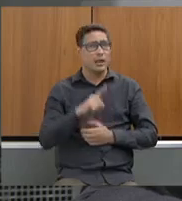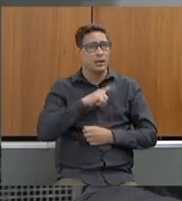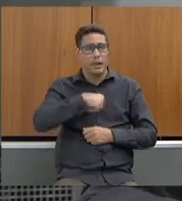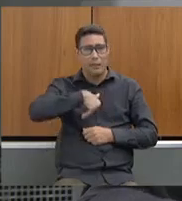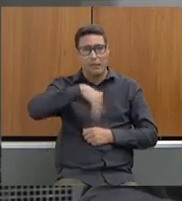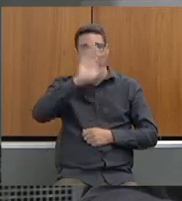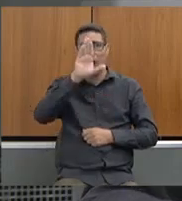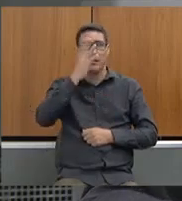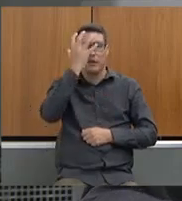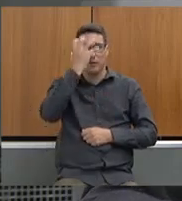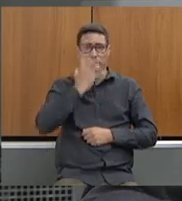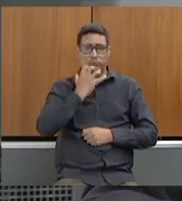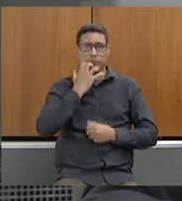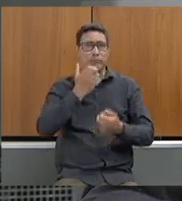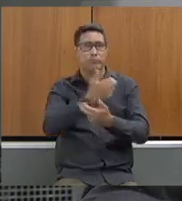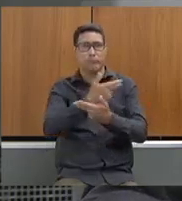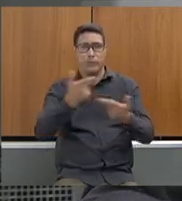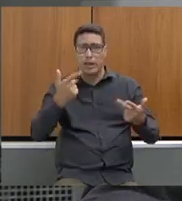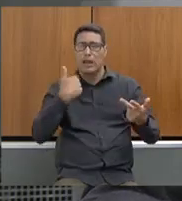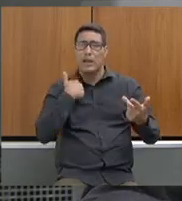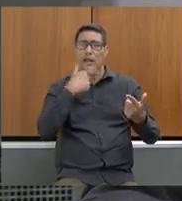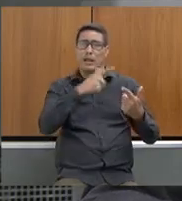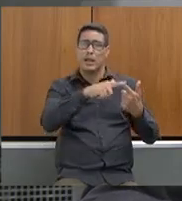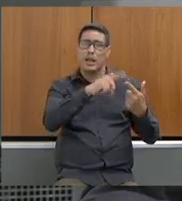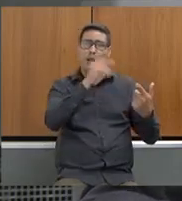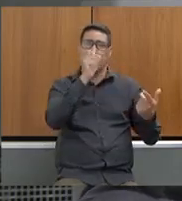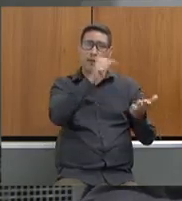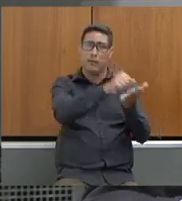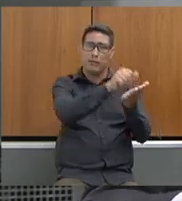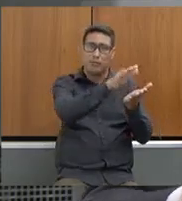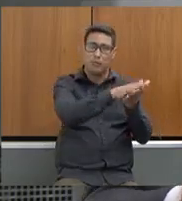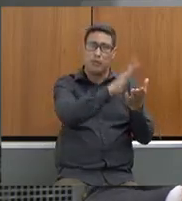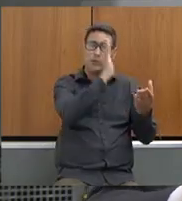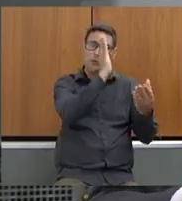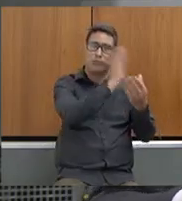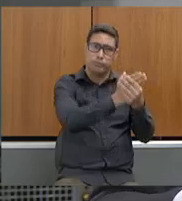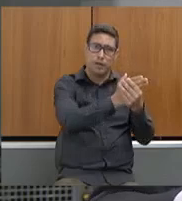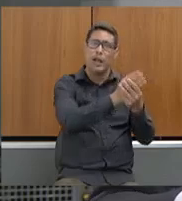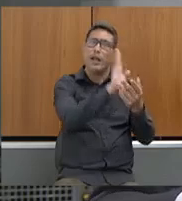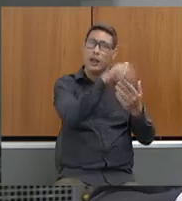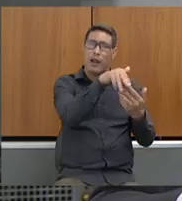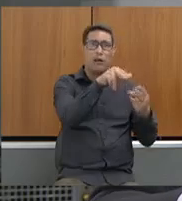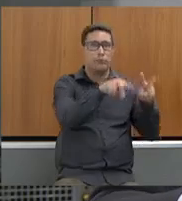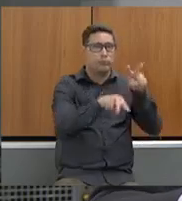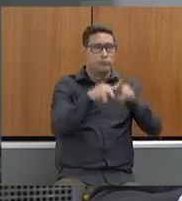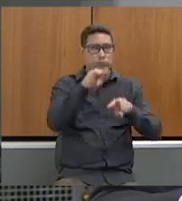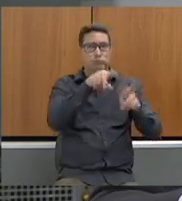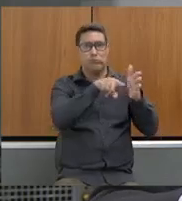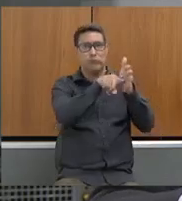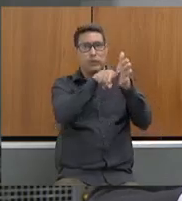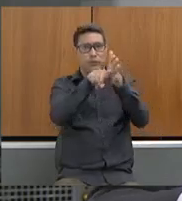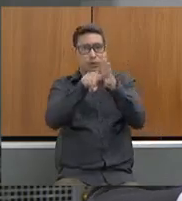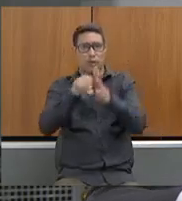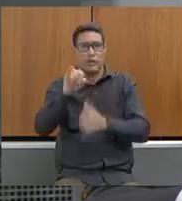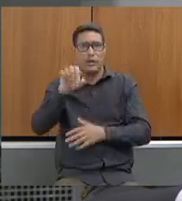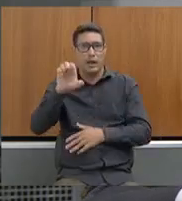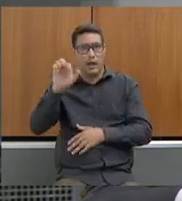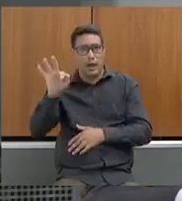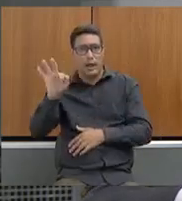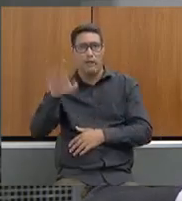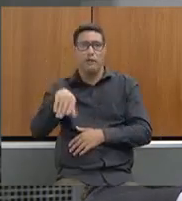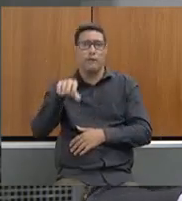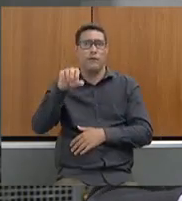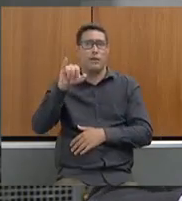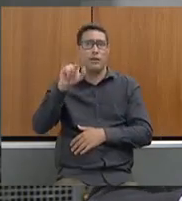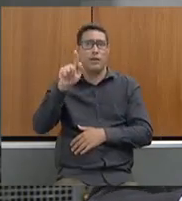serenidade nesses autos de infração, seja nas fiscalizações, POP-IEF, IGAM, todos os